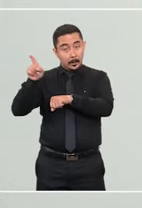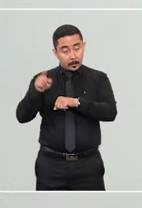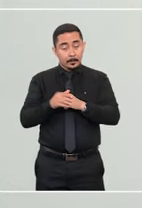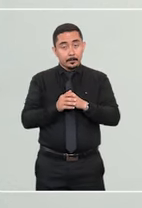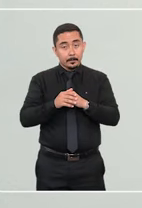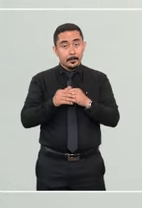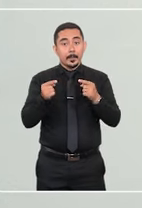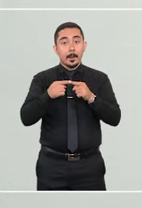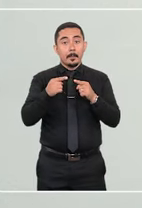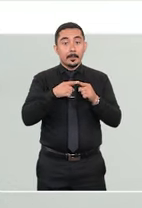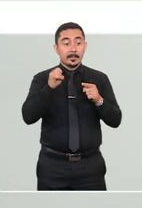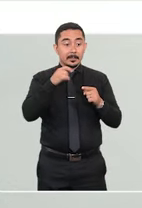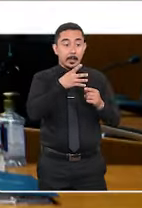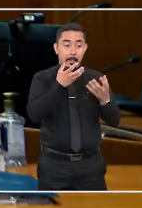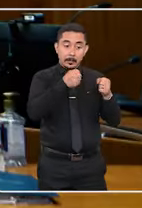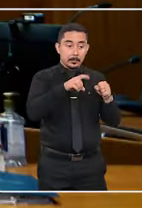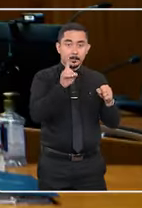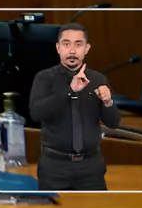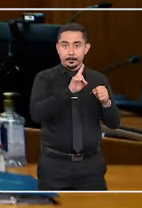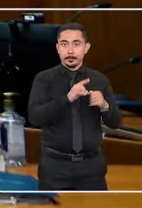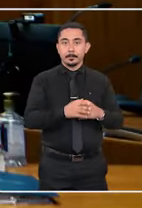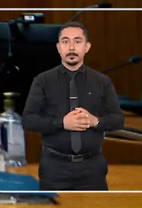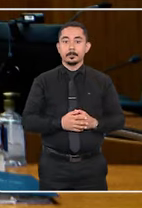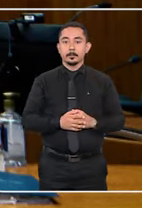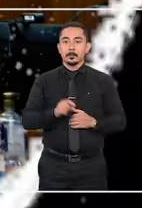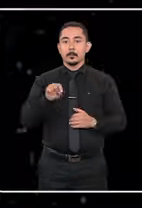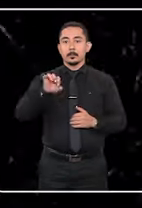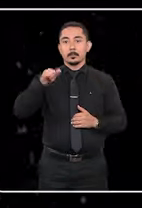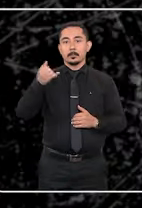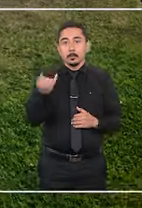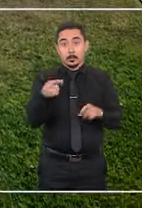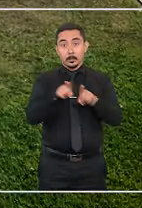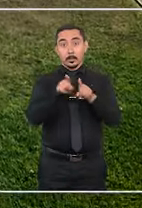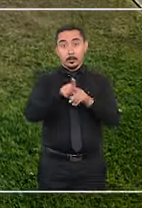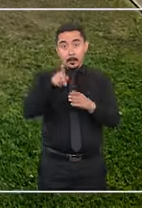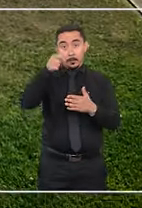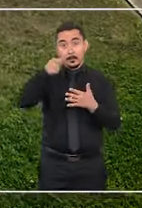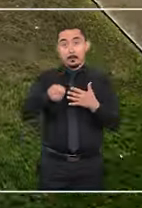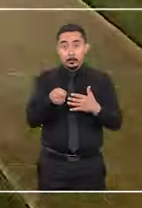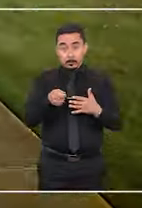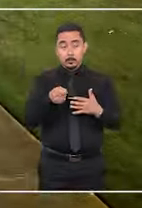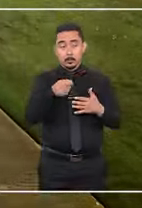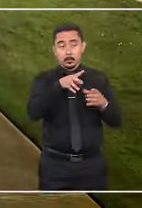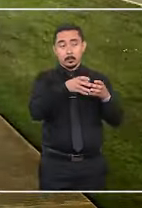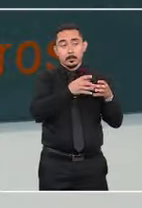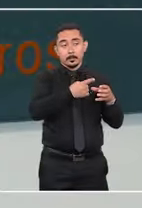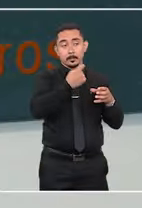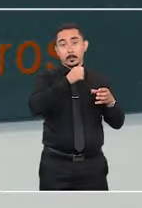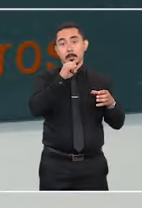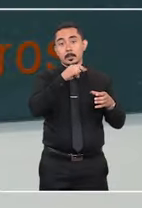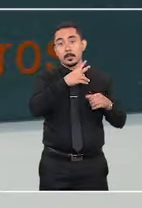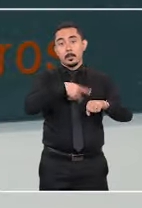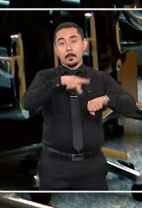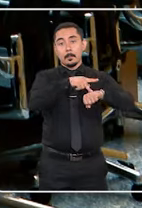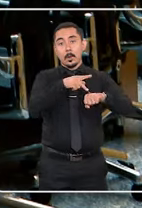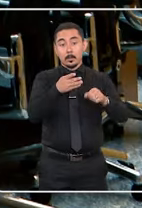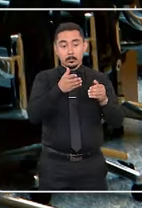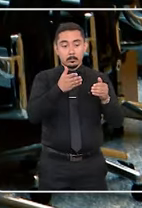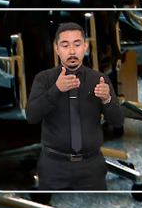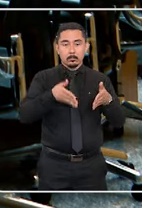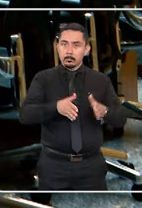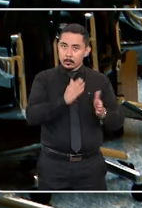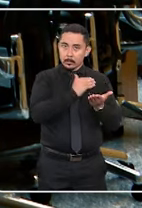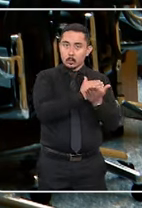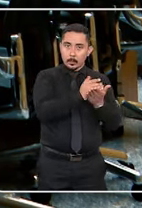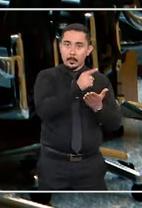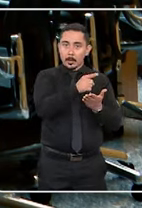permanência do menor no país cabe a quem se opõe ao retorno. O STJ ainda afirmou na primeira turma que se o